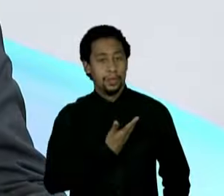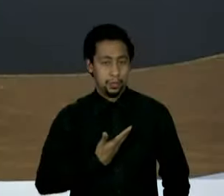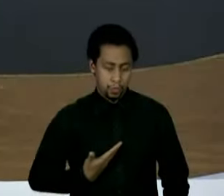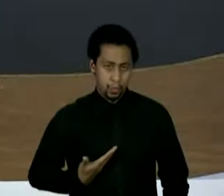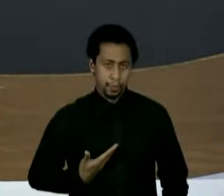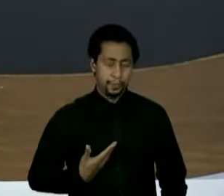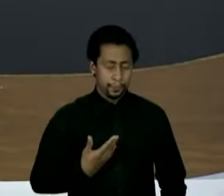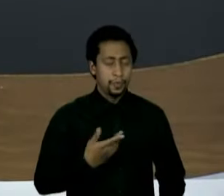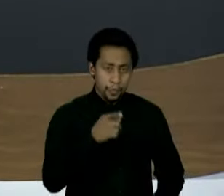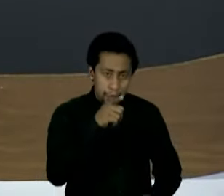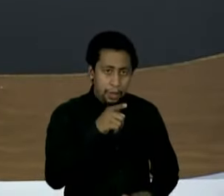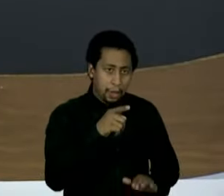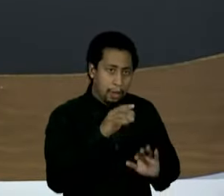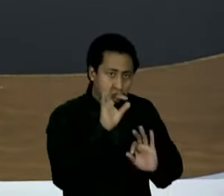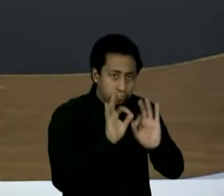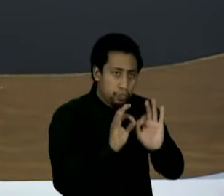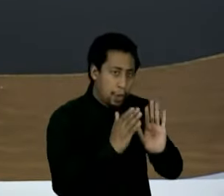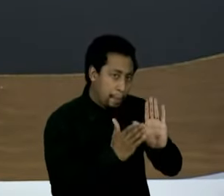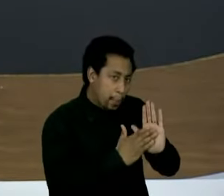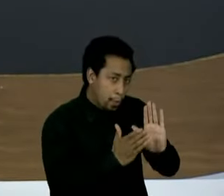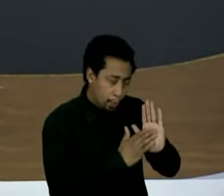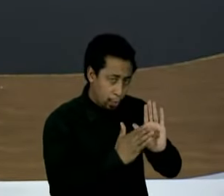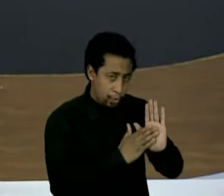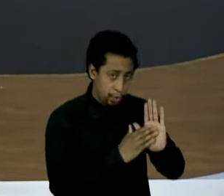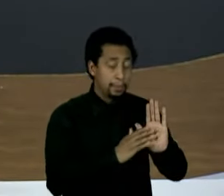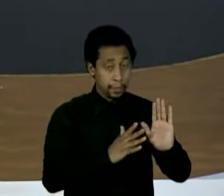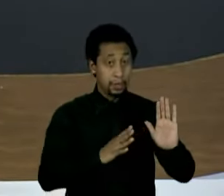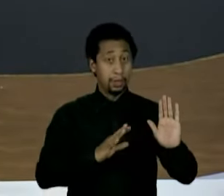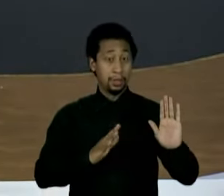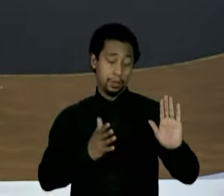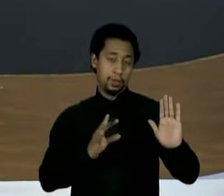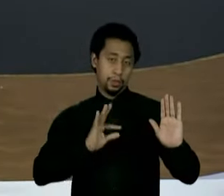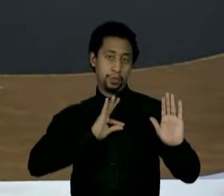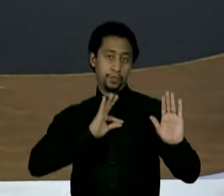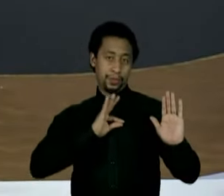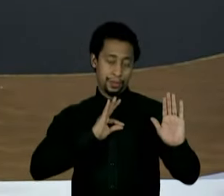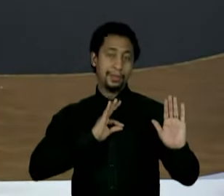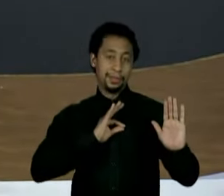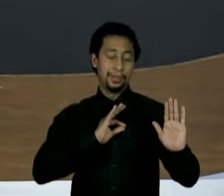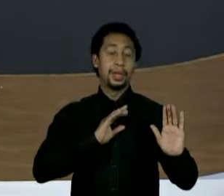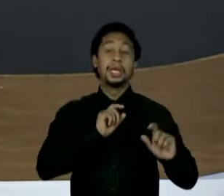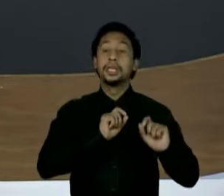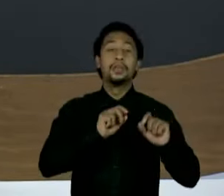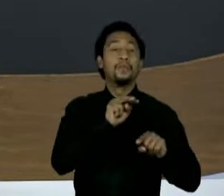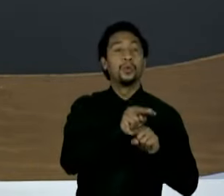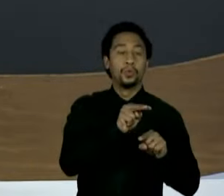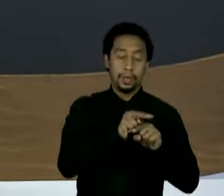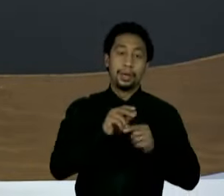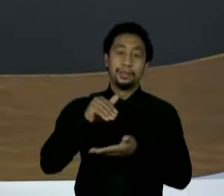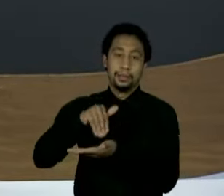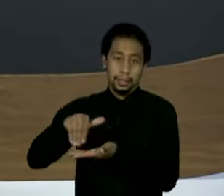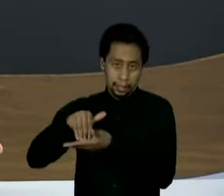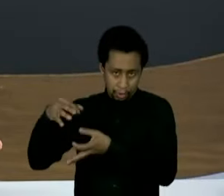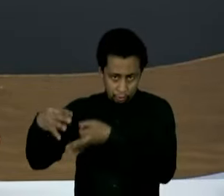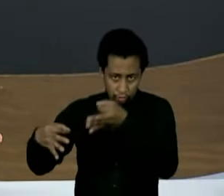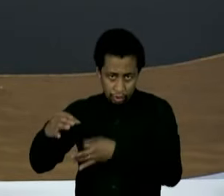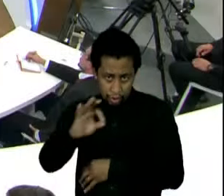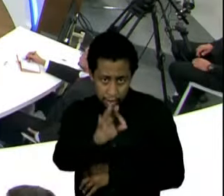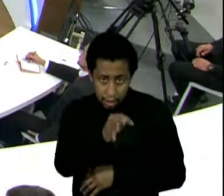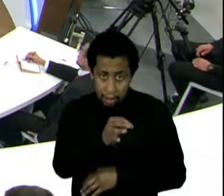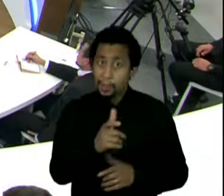Civil da alçada da Secretaria de Segurança Pública e passá-la para a Secretaria de Justiça. Isso recebe crítica de alguns